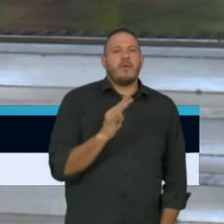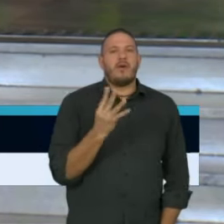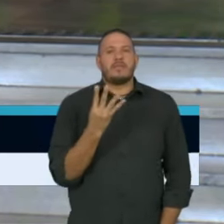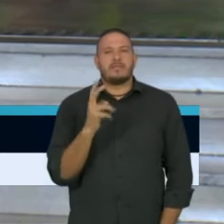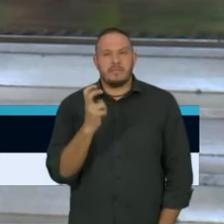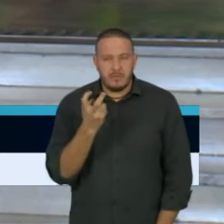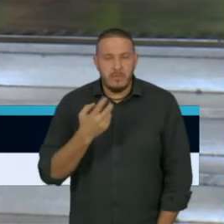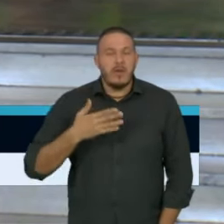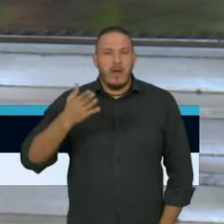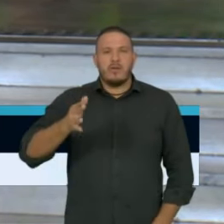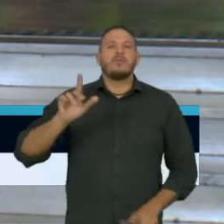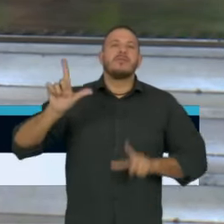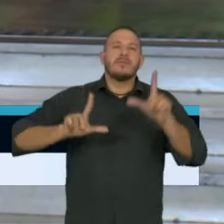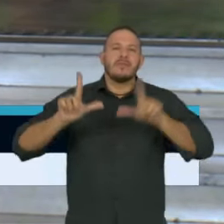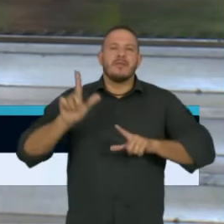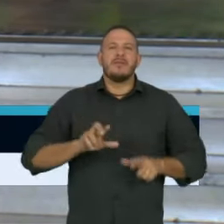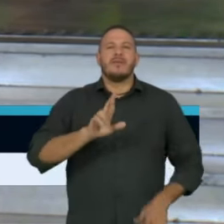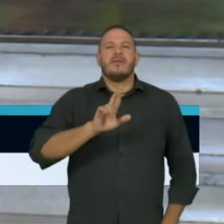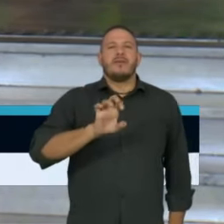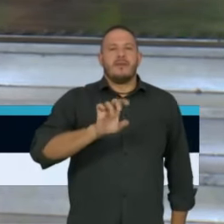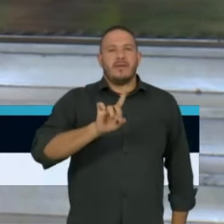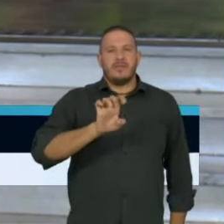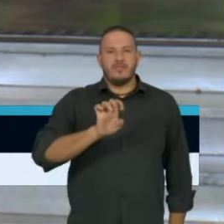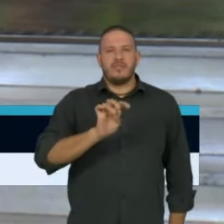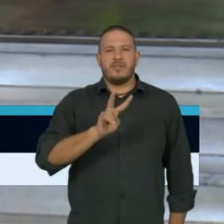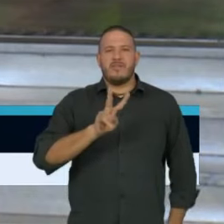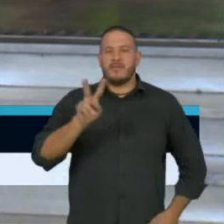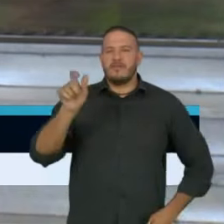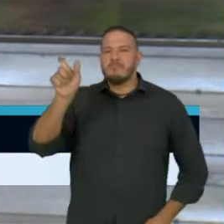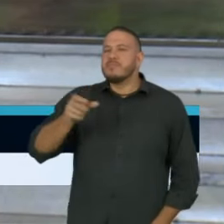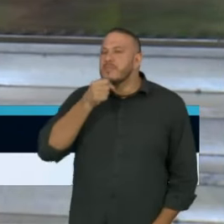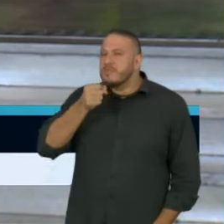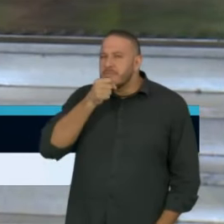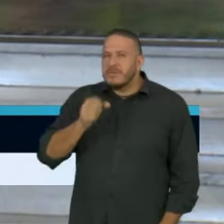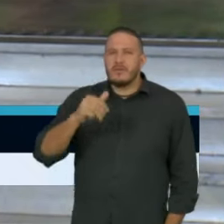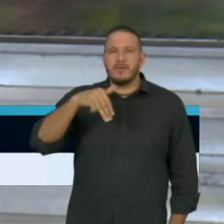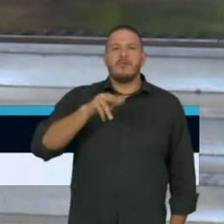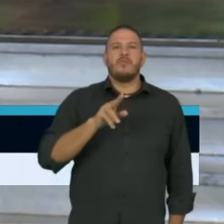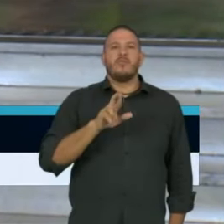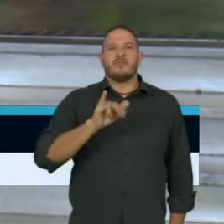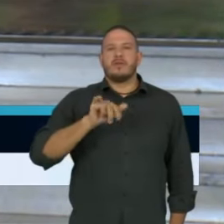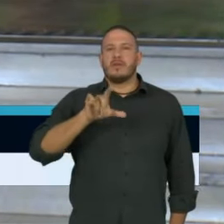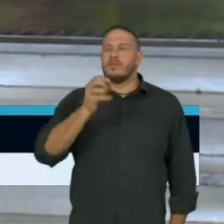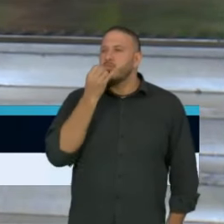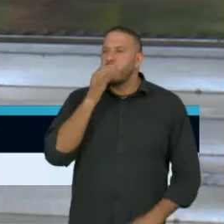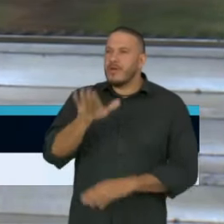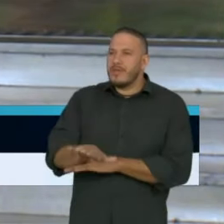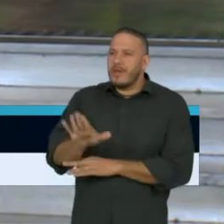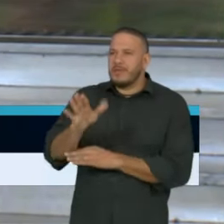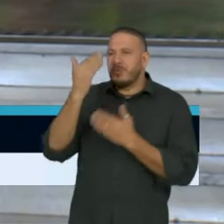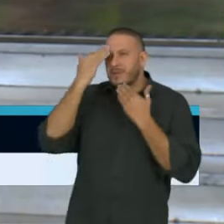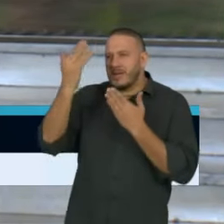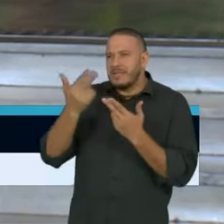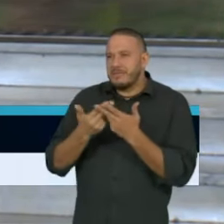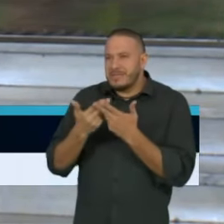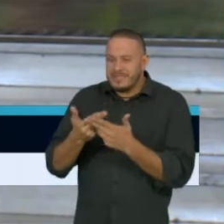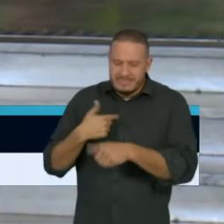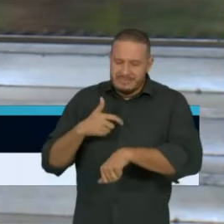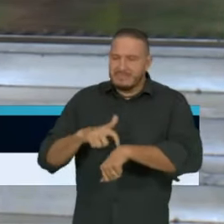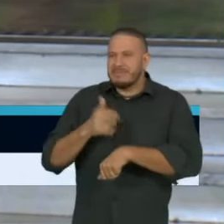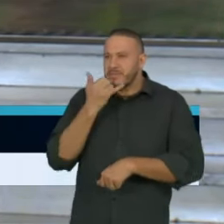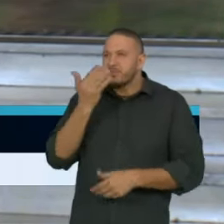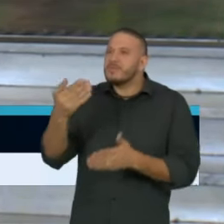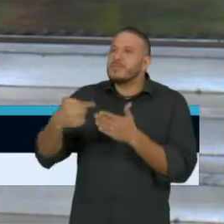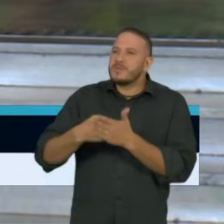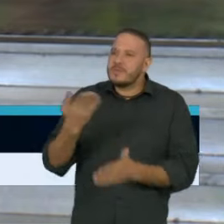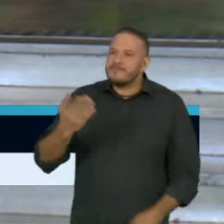pergunta é da RedeTV, do jornalista Murilo Rincon. Murilo, boa tarde. Obrigado pela paciência. A sua pergunta, por favor.